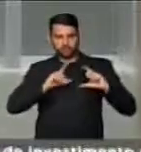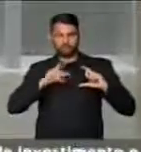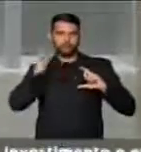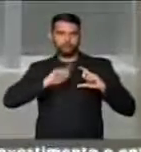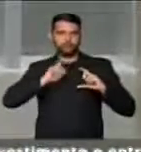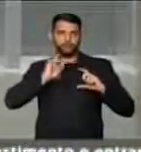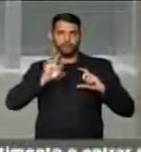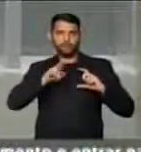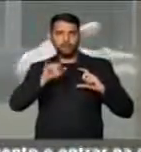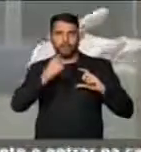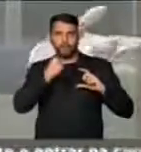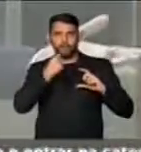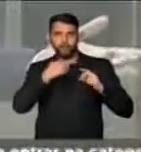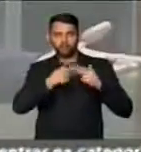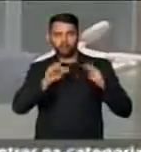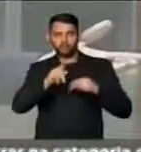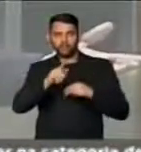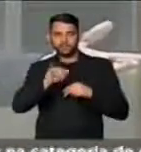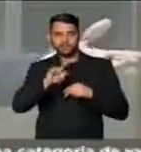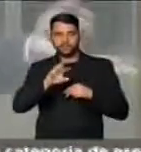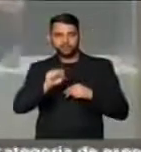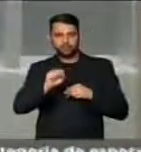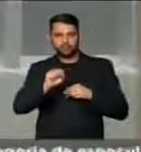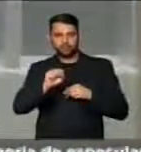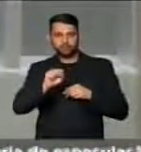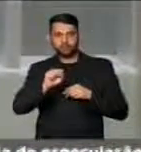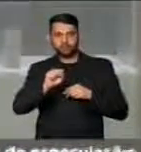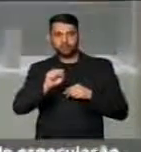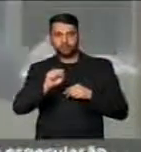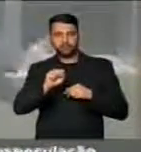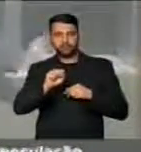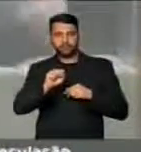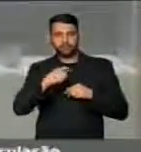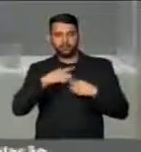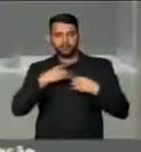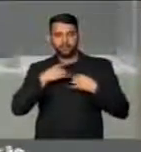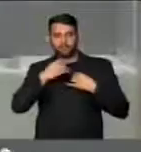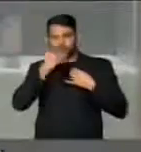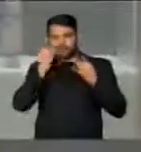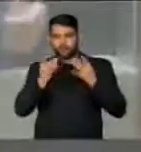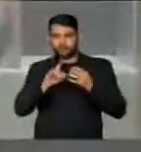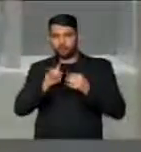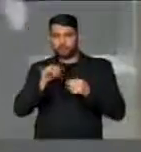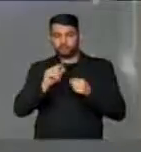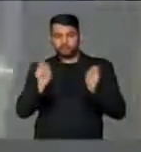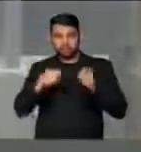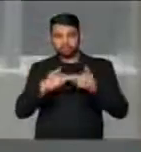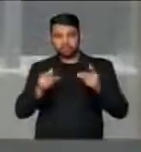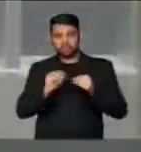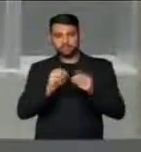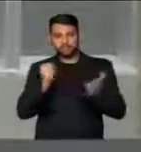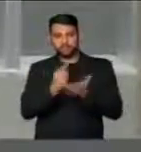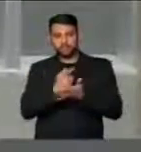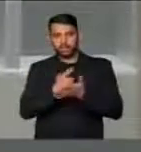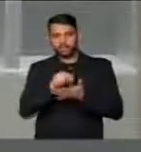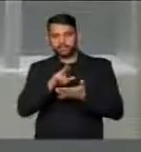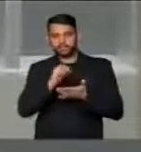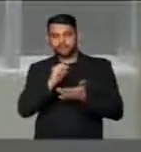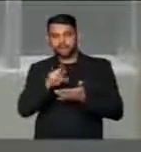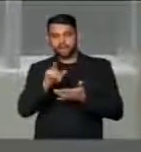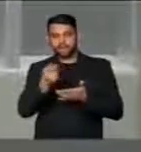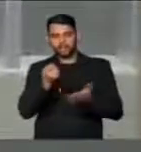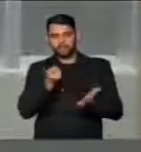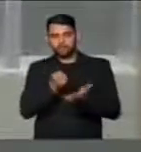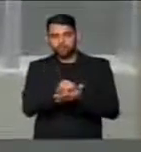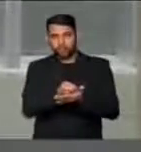Flamengo, ou do País Sandu Esporte Clube. E o ambulante possibilita isso. As marcas não, elas